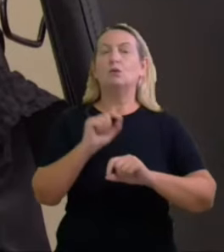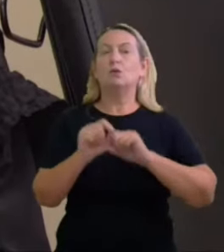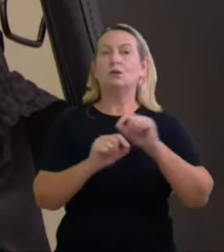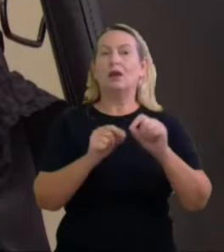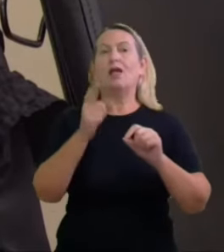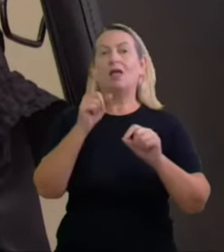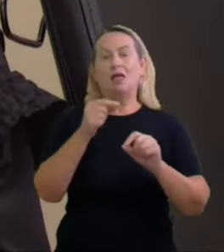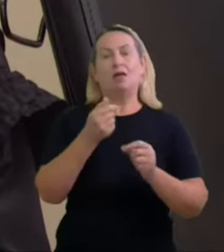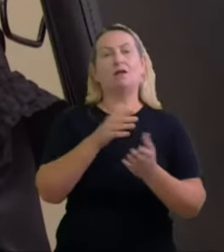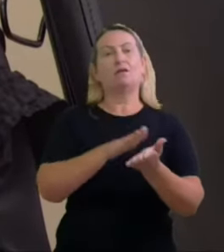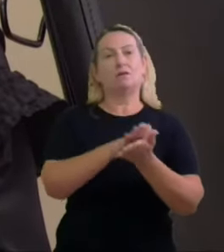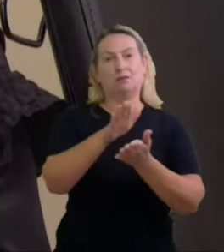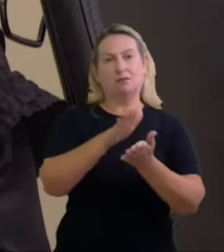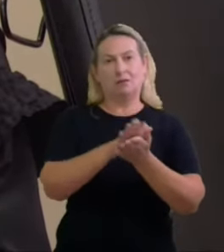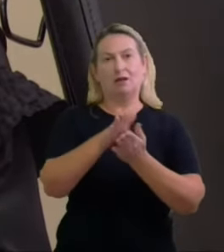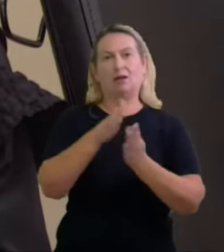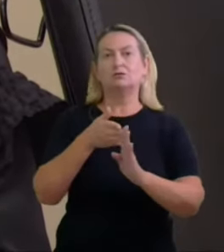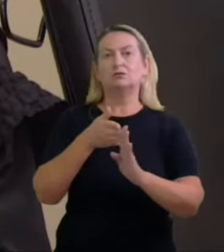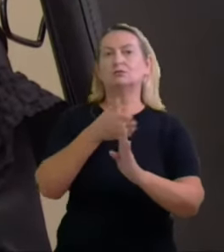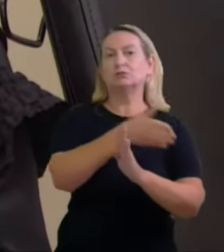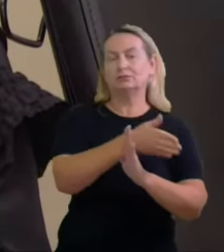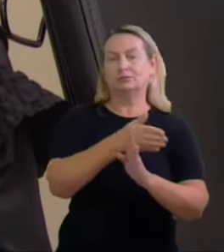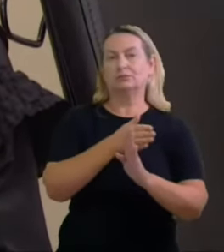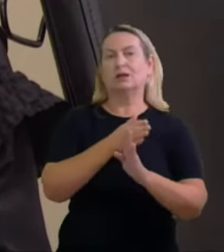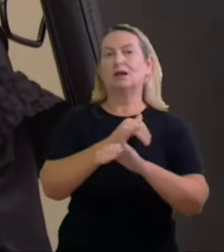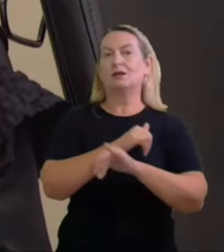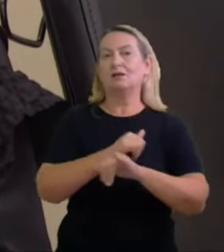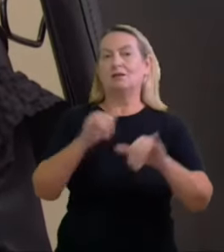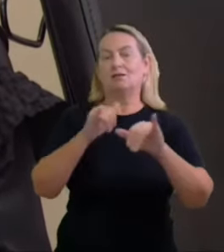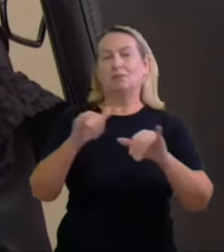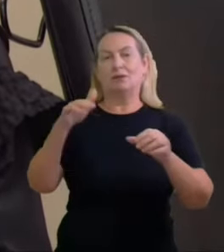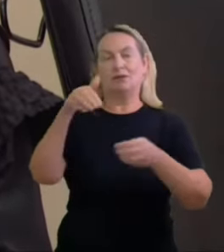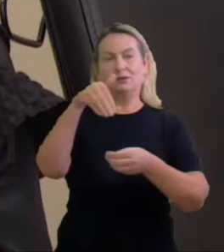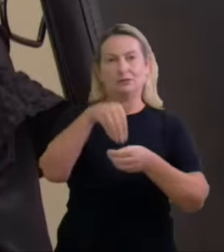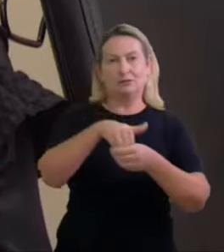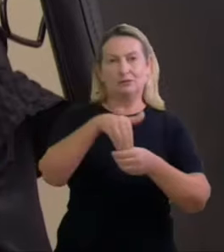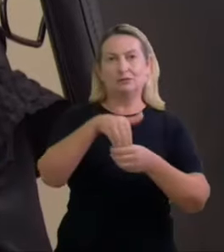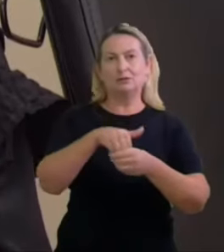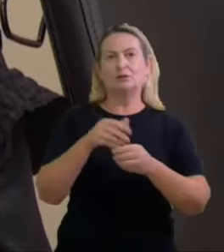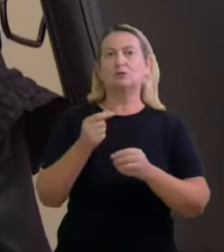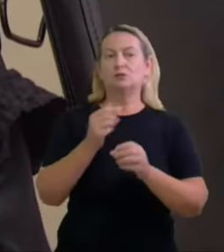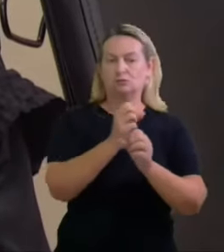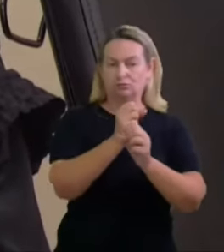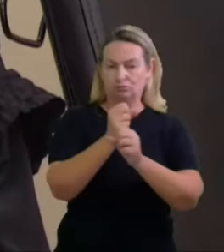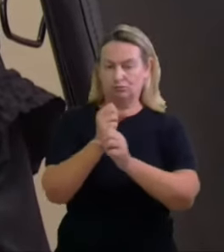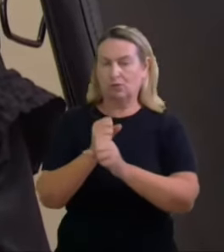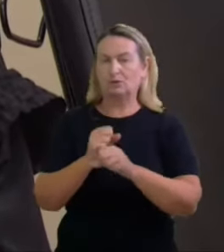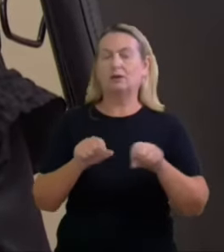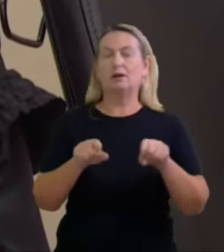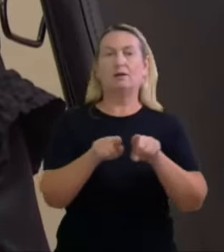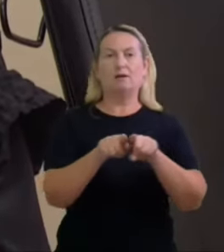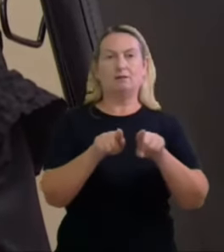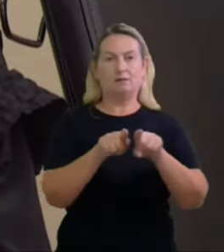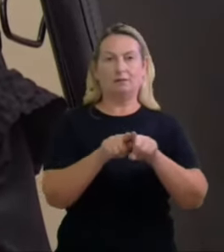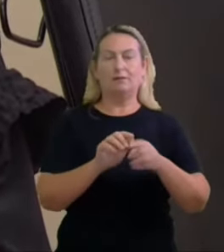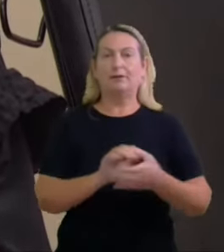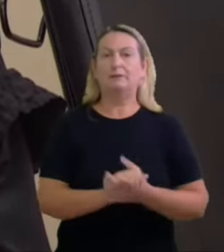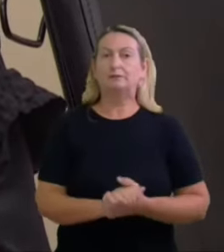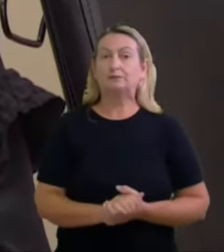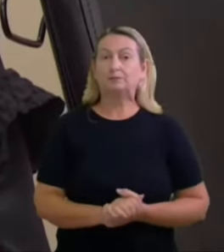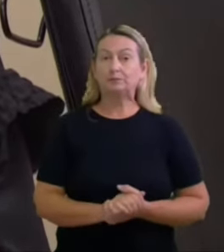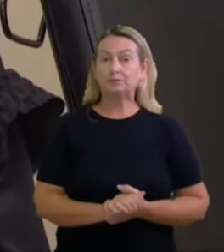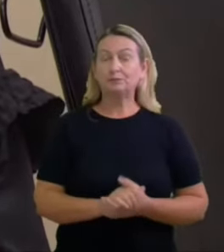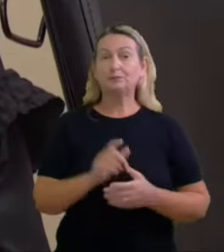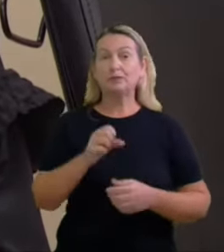gastos de pré-campanha dos investigados para fins de apuração dos indigitados ilícitos eleitorais notadamente o